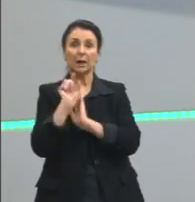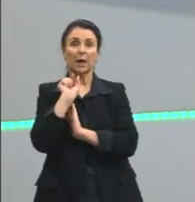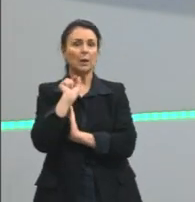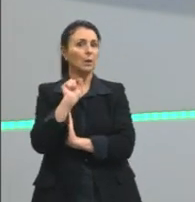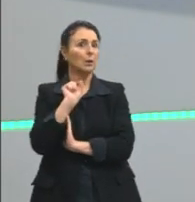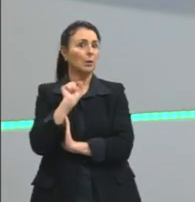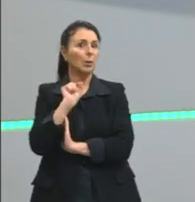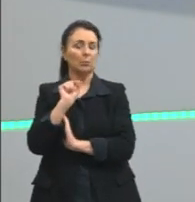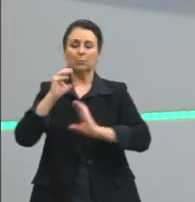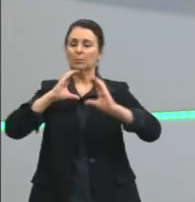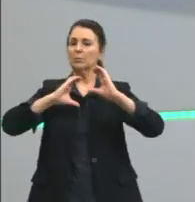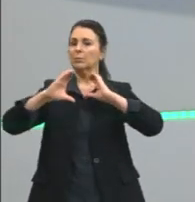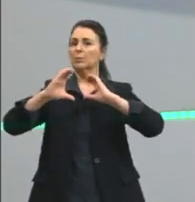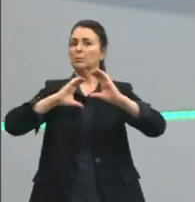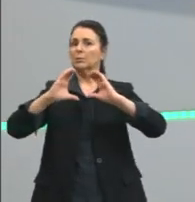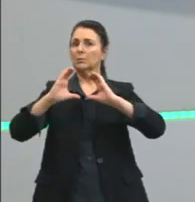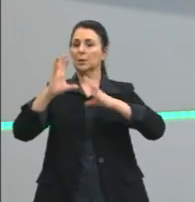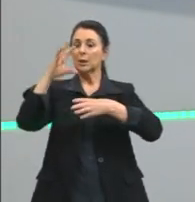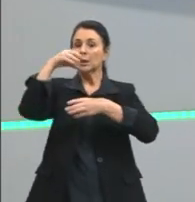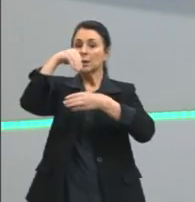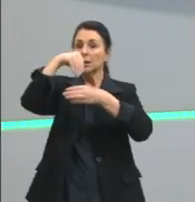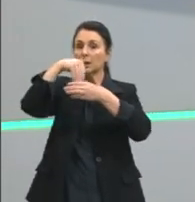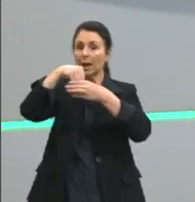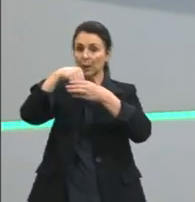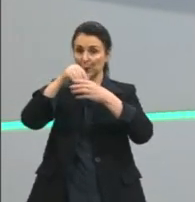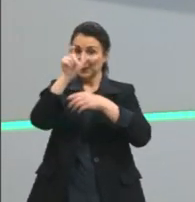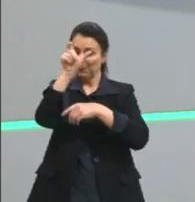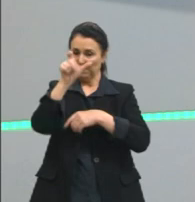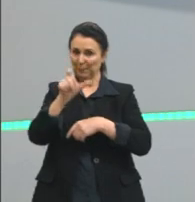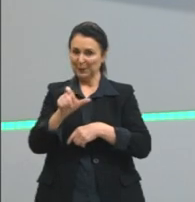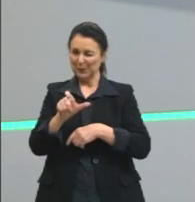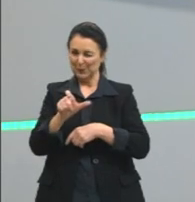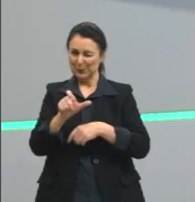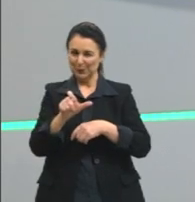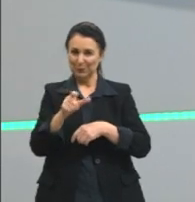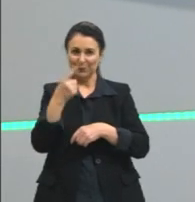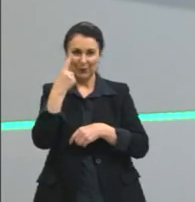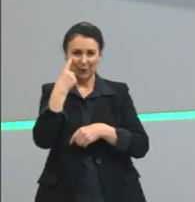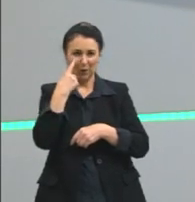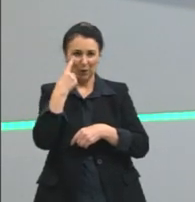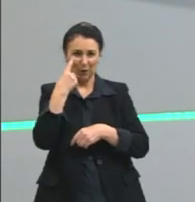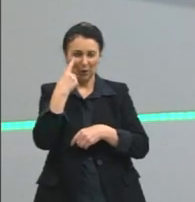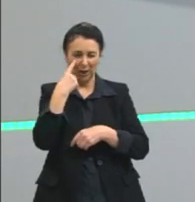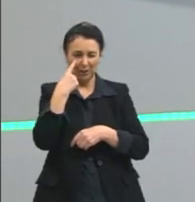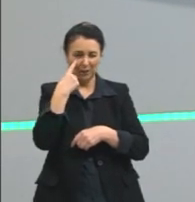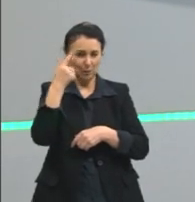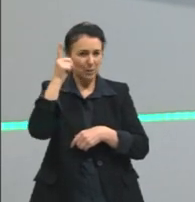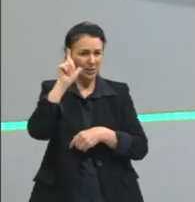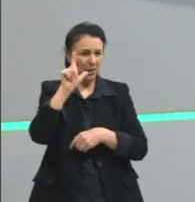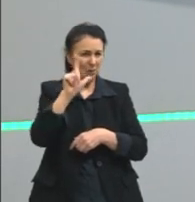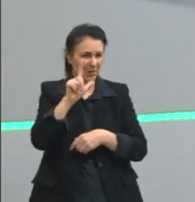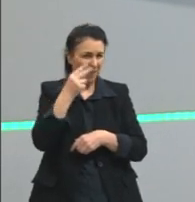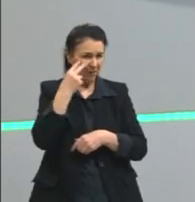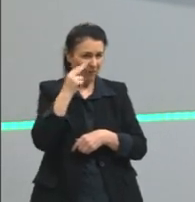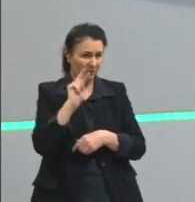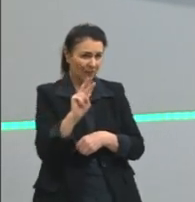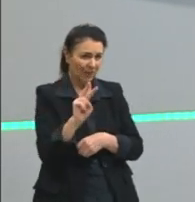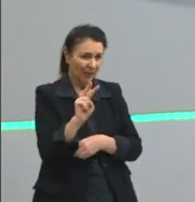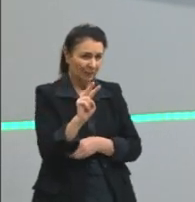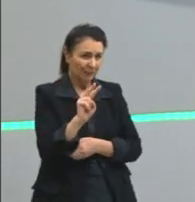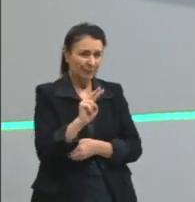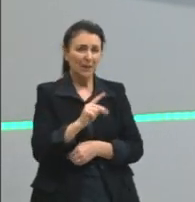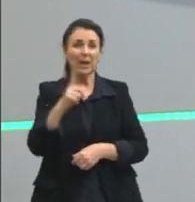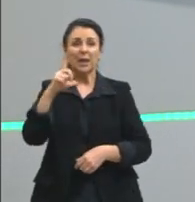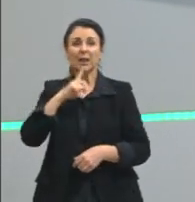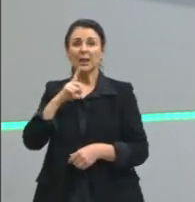ato da comunicação. E dentro dessas pessoas, talvez a imagem esteja meio distante, se a TV conseguir focar aqui para mim, a